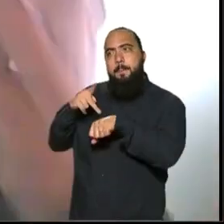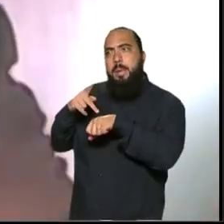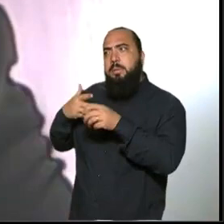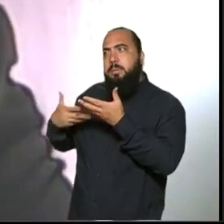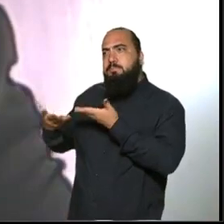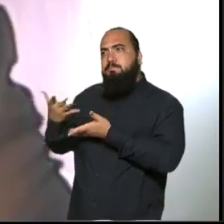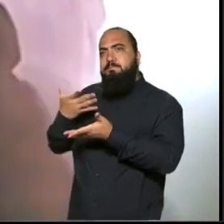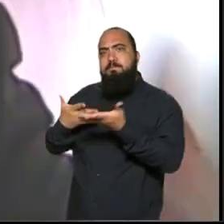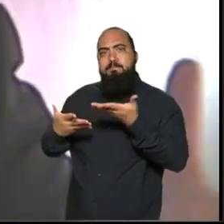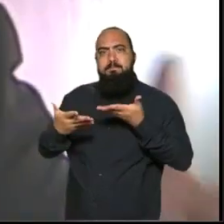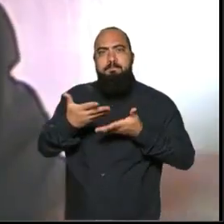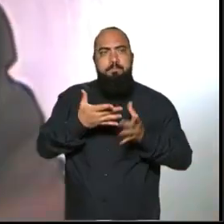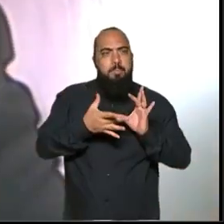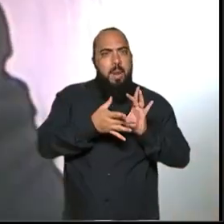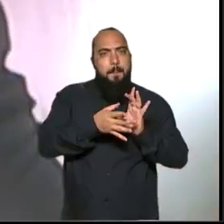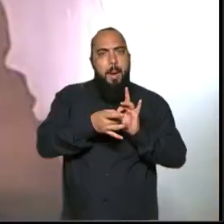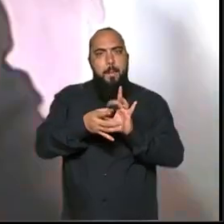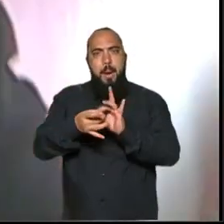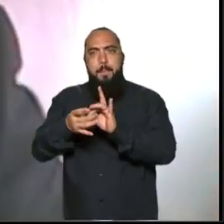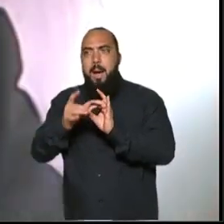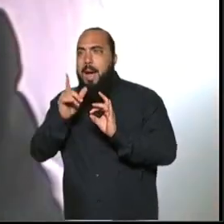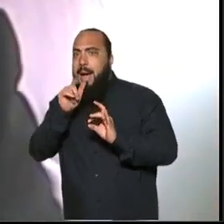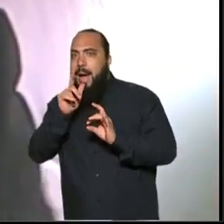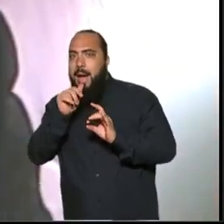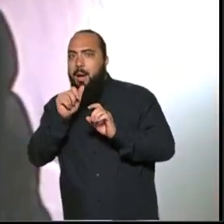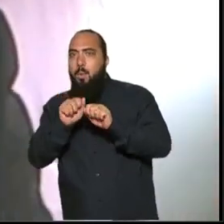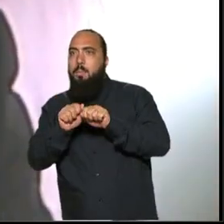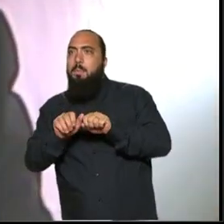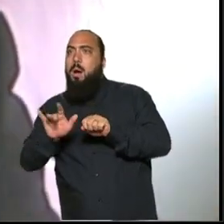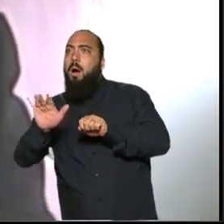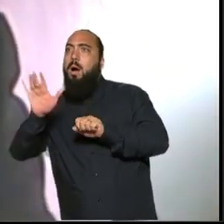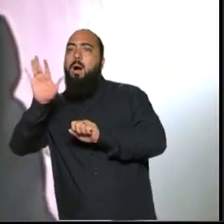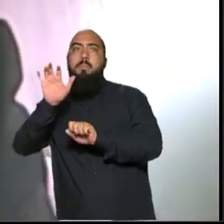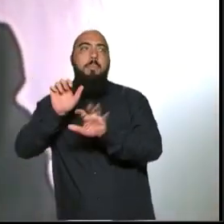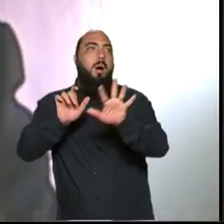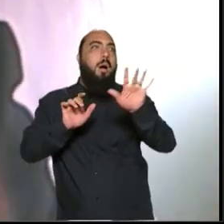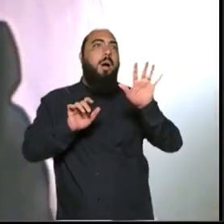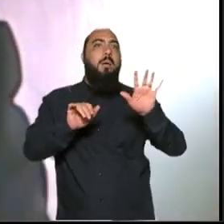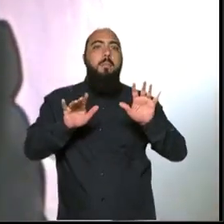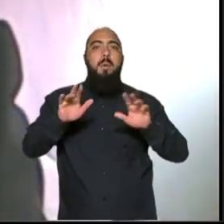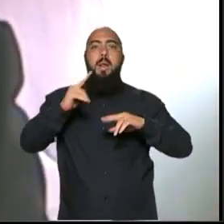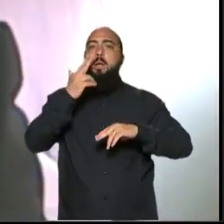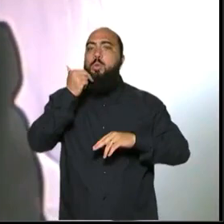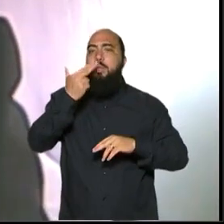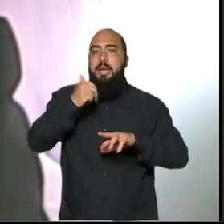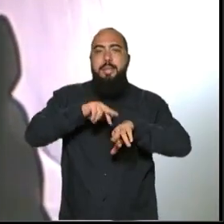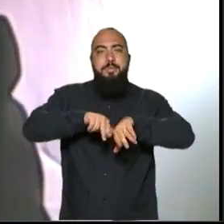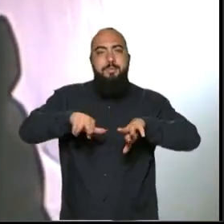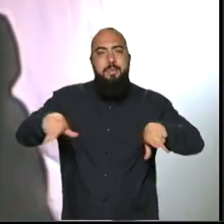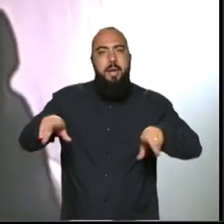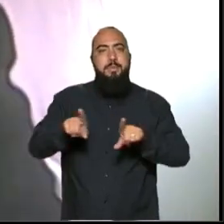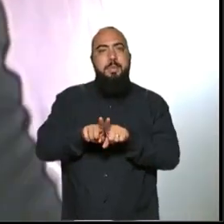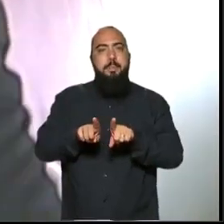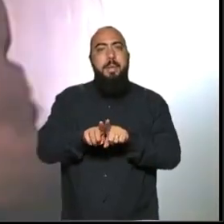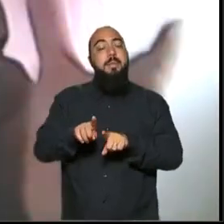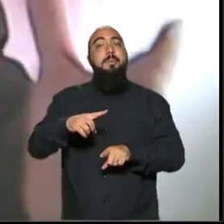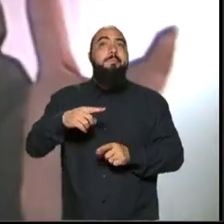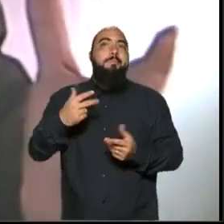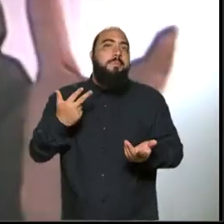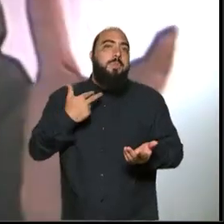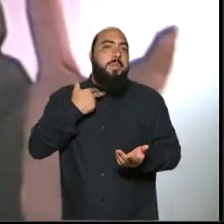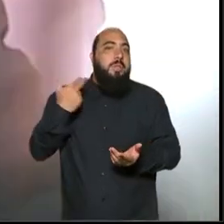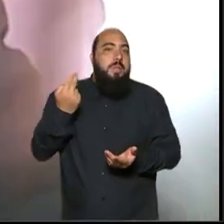interajam com a coluna d'água, liberando nutrientes e uma série de outros minerais, nós não podemos